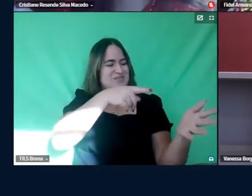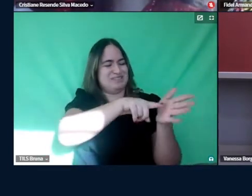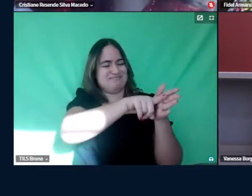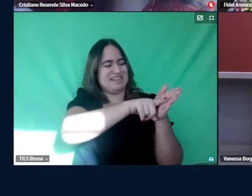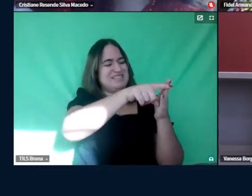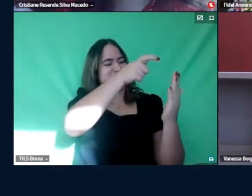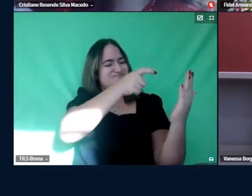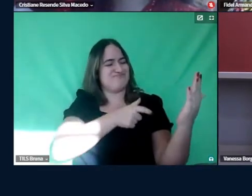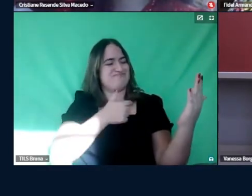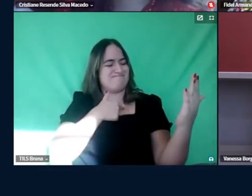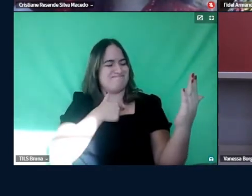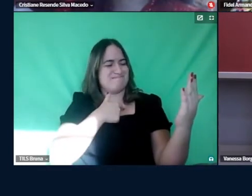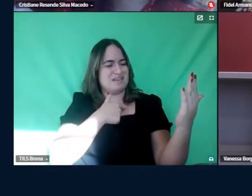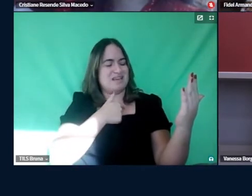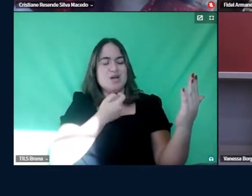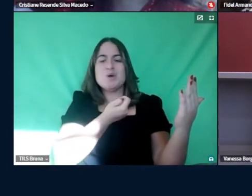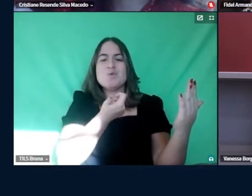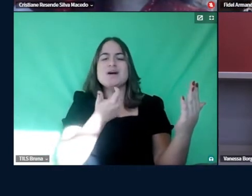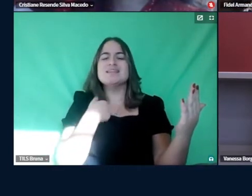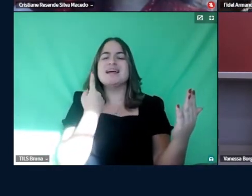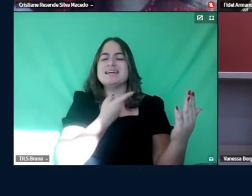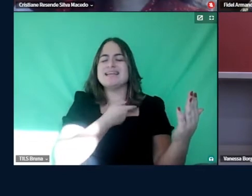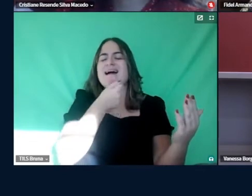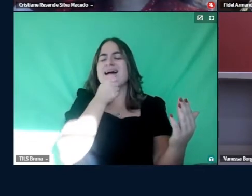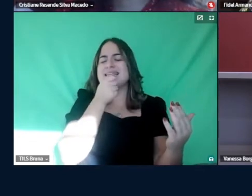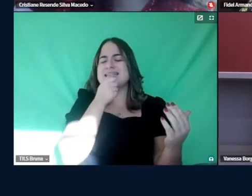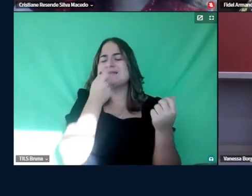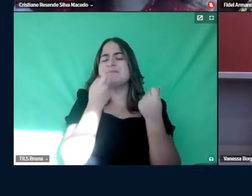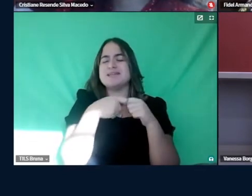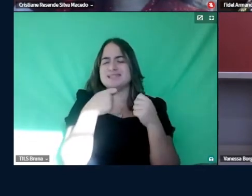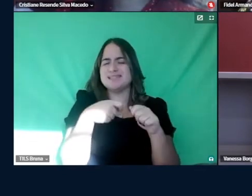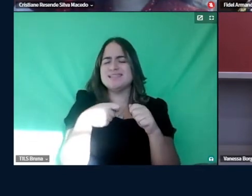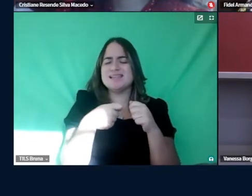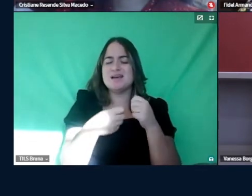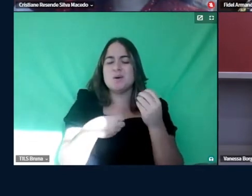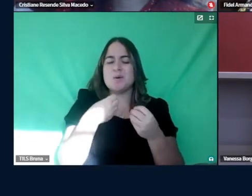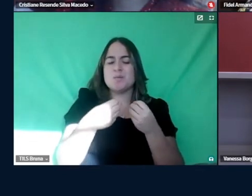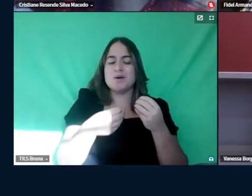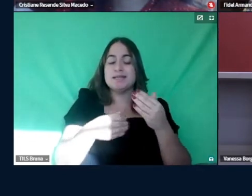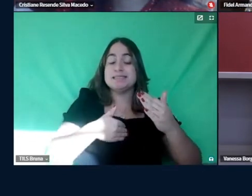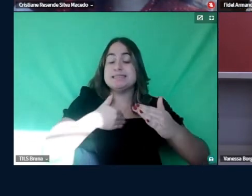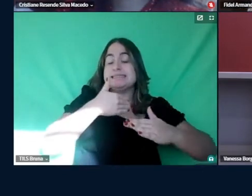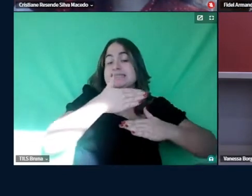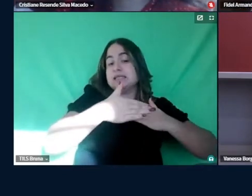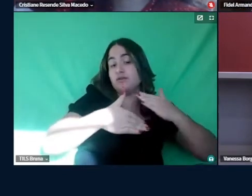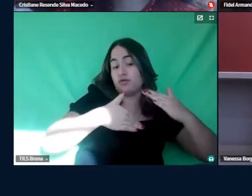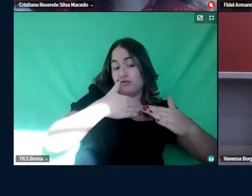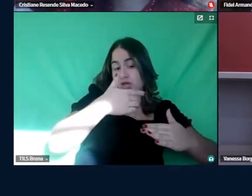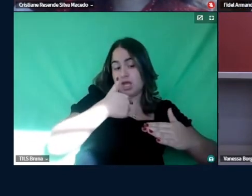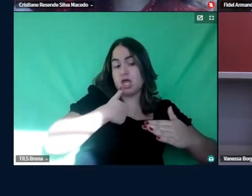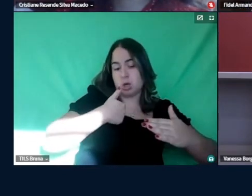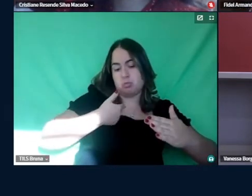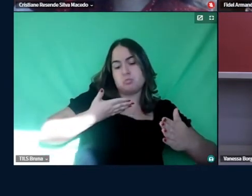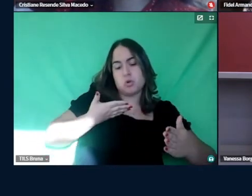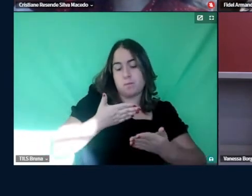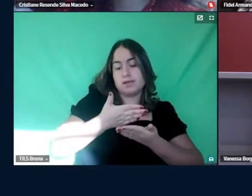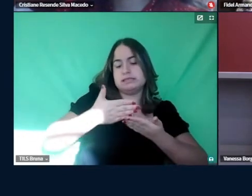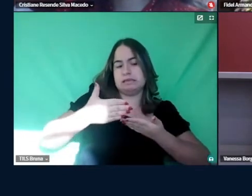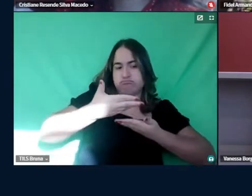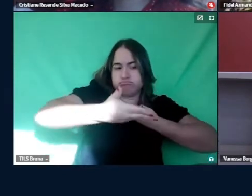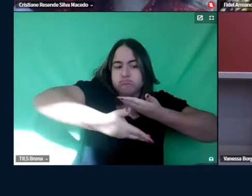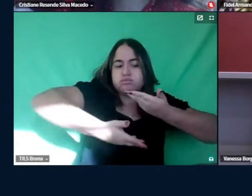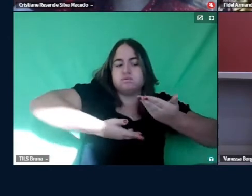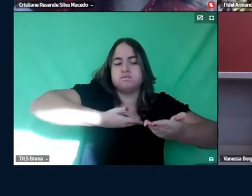e o quanto nós ainda precisamos, como caminhar, né, e aí eu fui me envolvendo mais nessas questões,